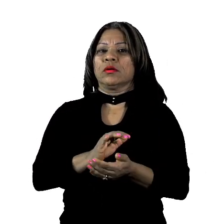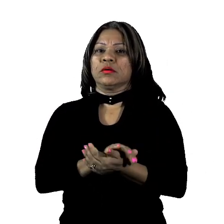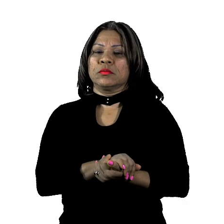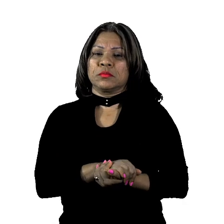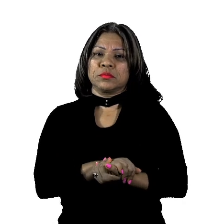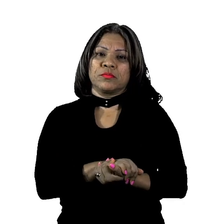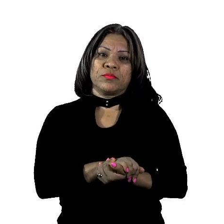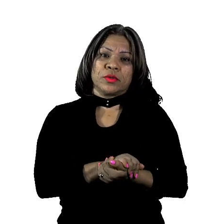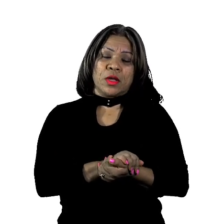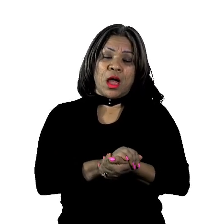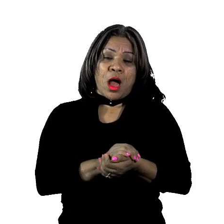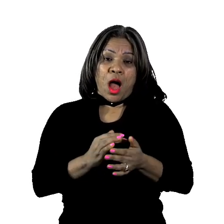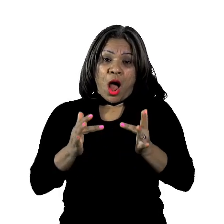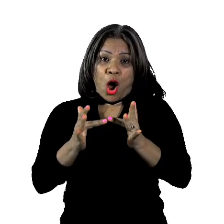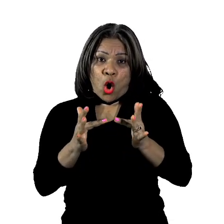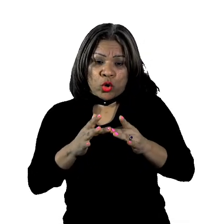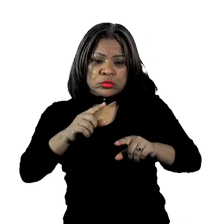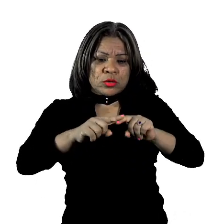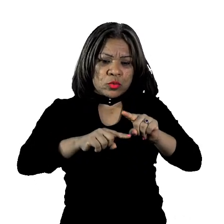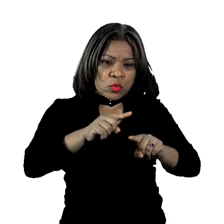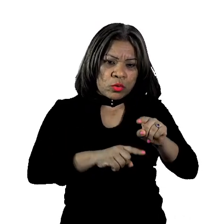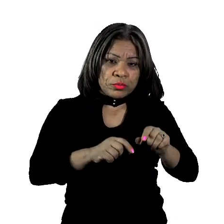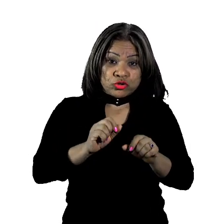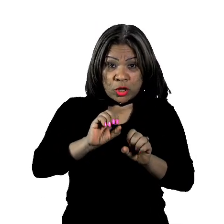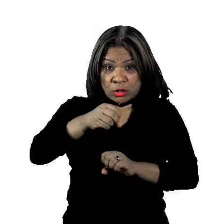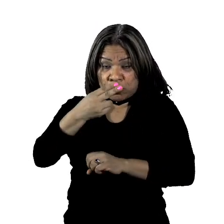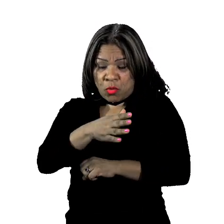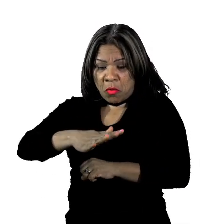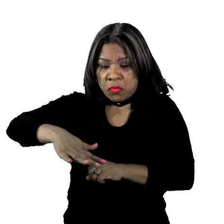contato com objetos ou superfícies contaminadas.